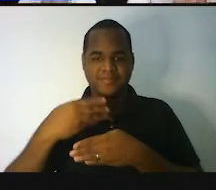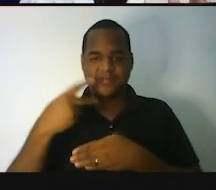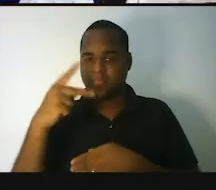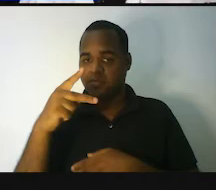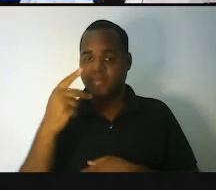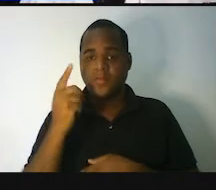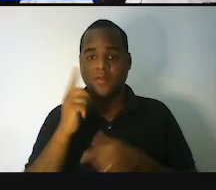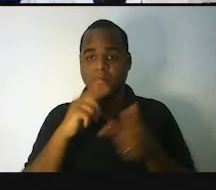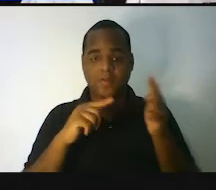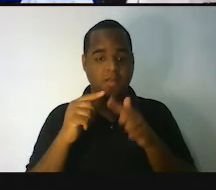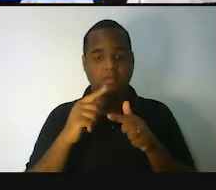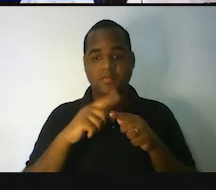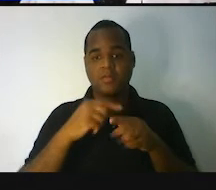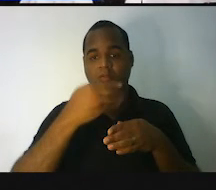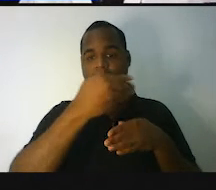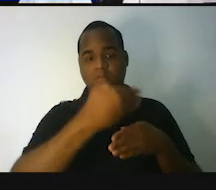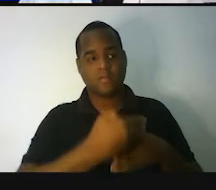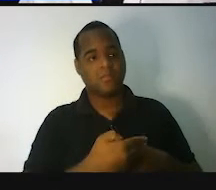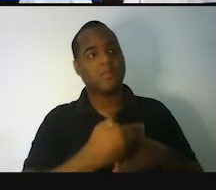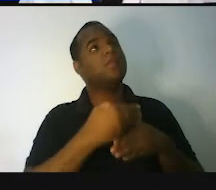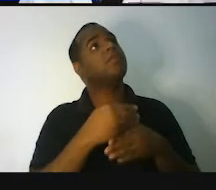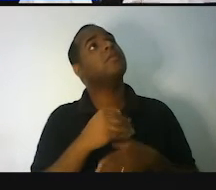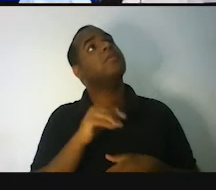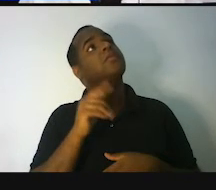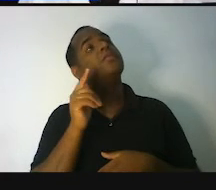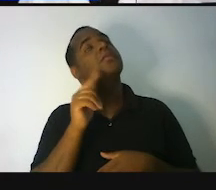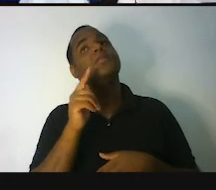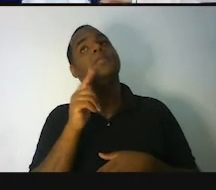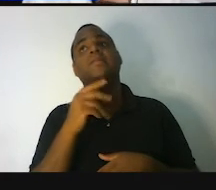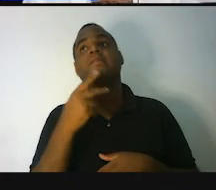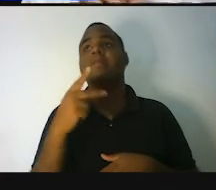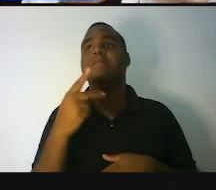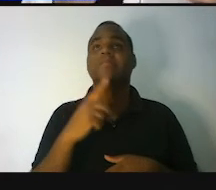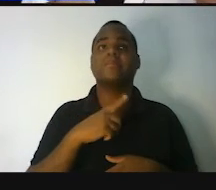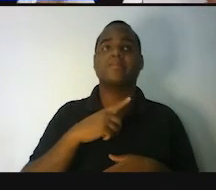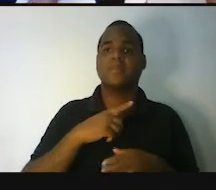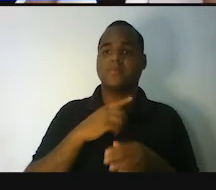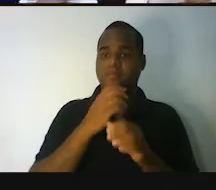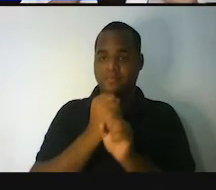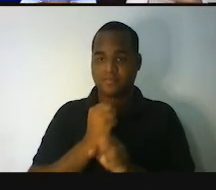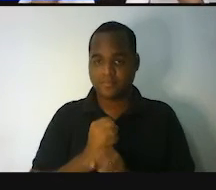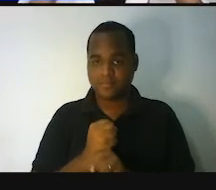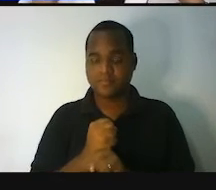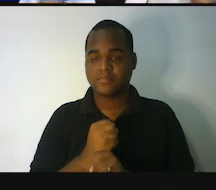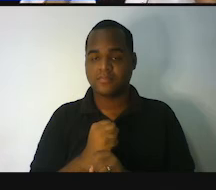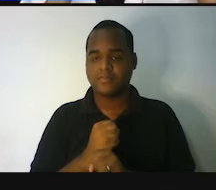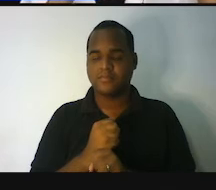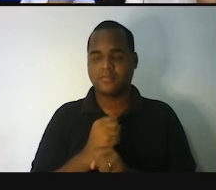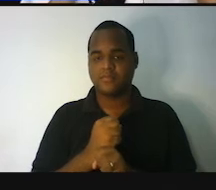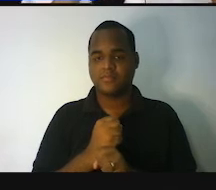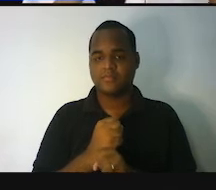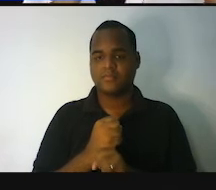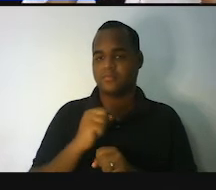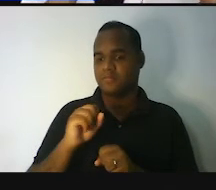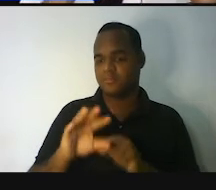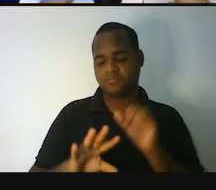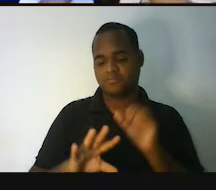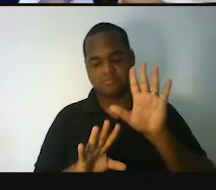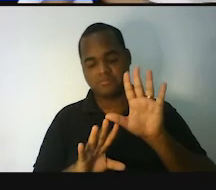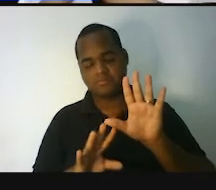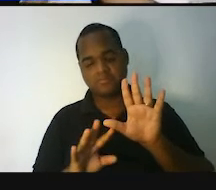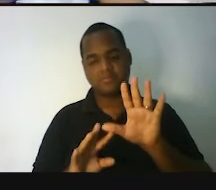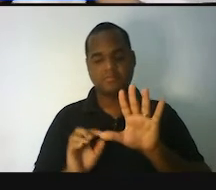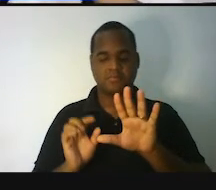consiga perceber que é a menor. E você pode medir o comprimento dela usando o seu palmo. E aí, você conta lá, ó,